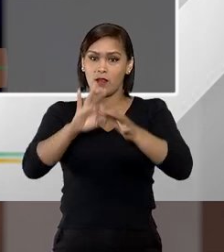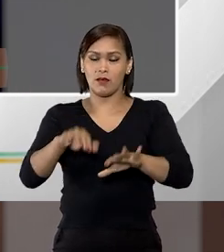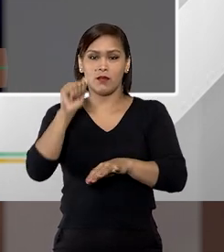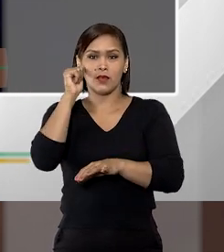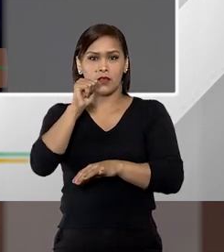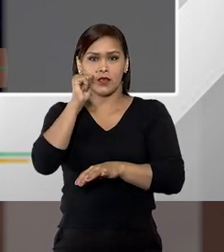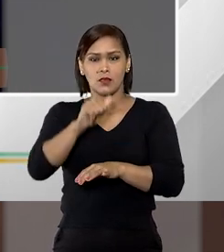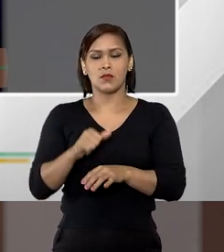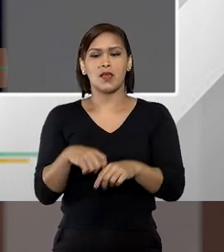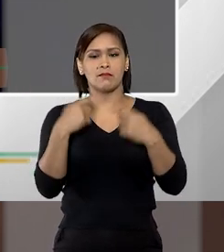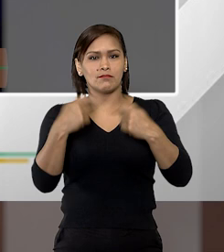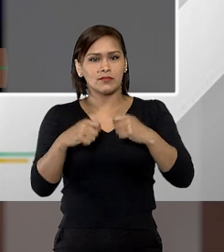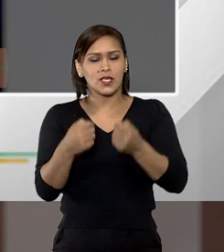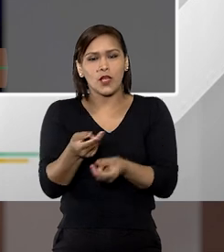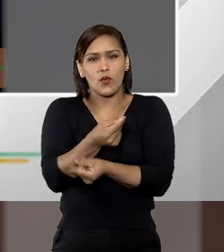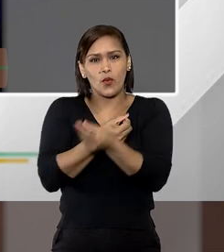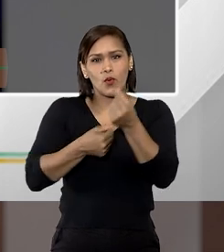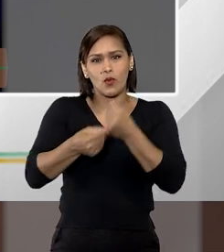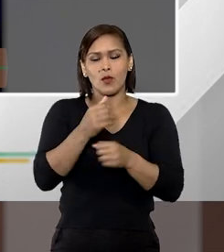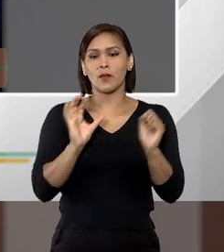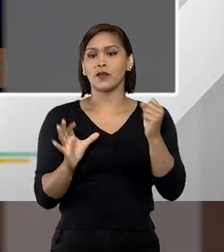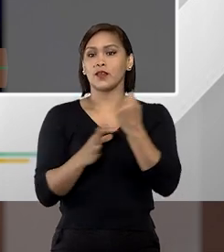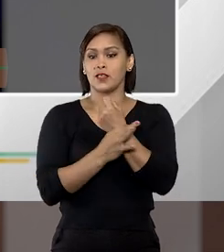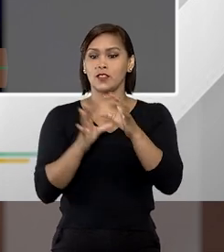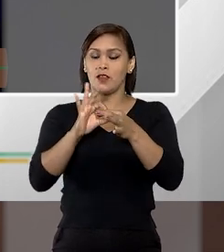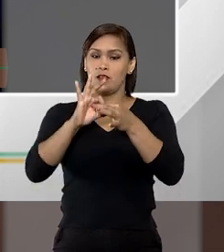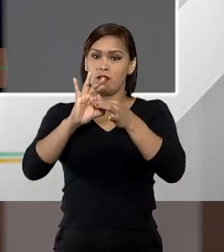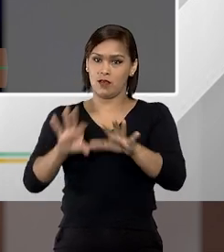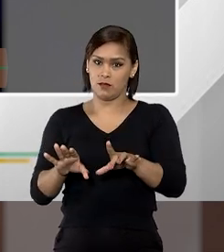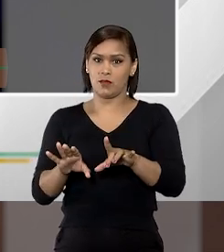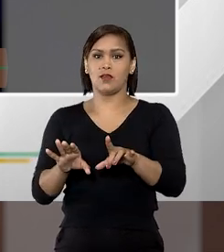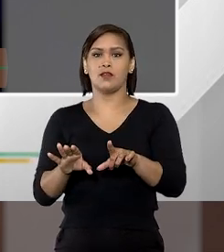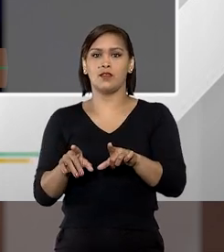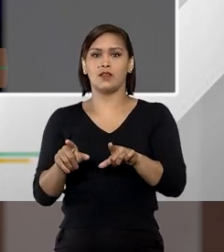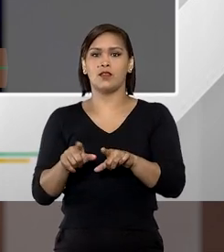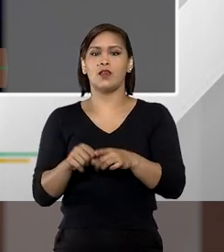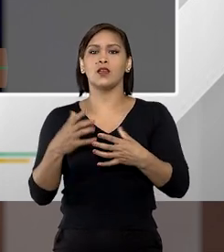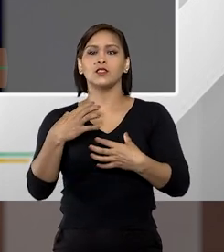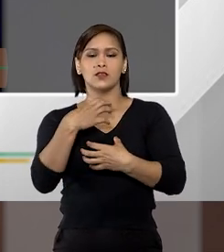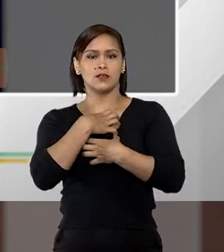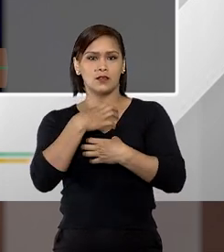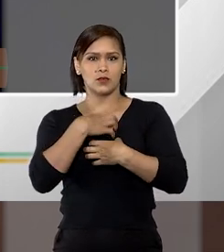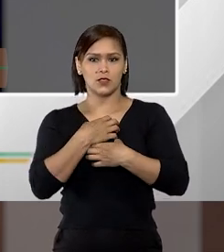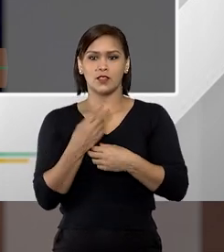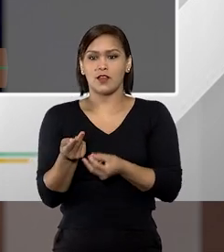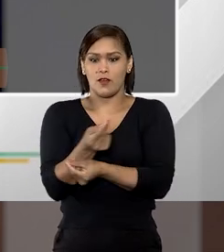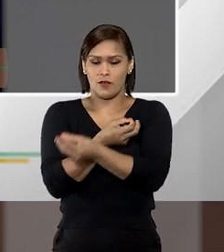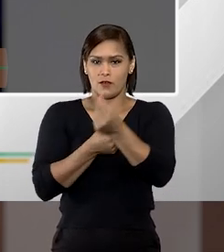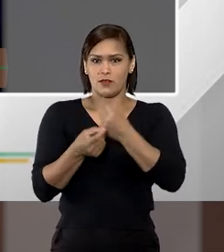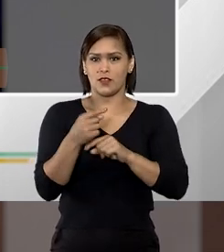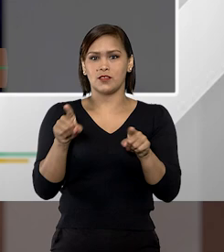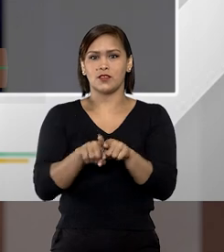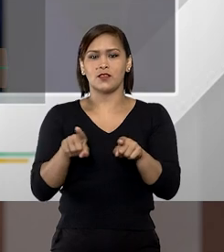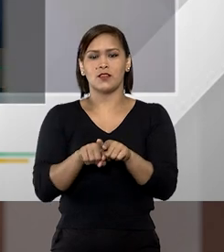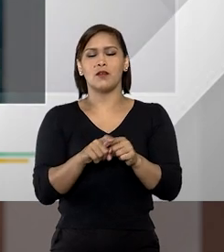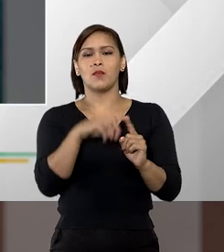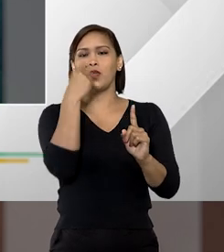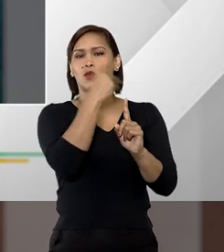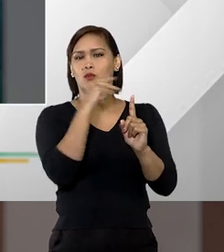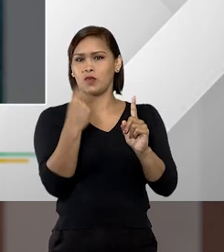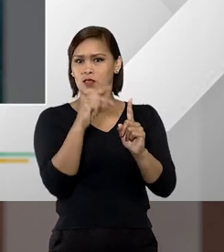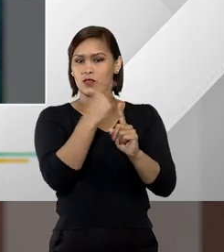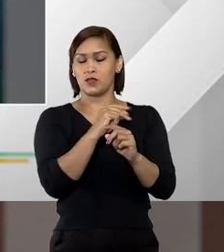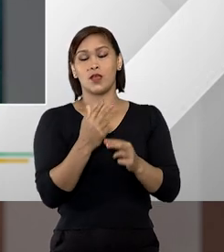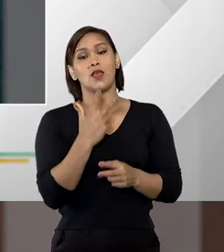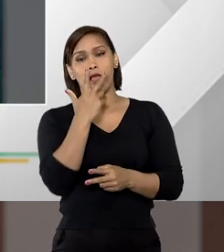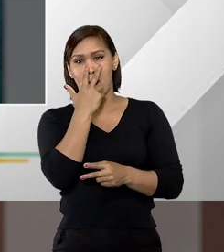mulher dessa dependência econômica, garantindo a ela liberdade emocional e financeira do agressor. É,